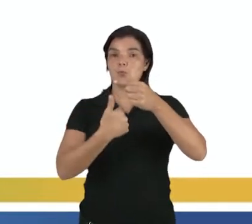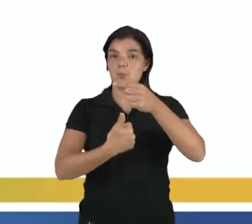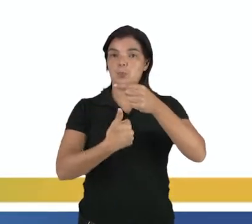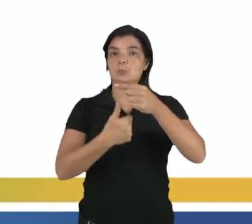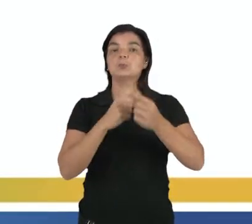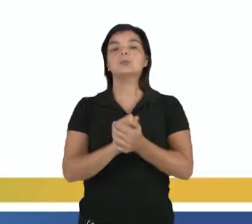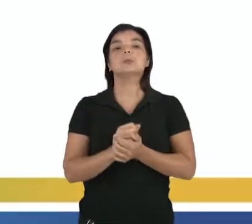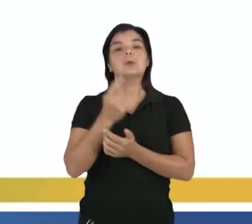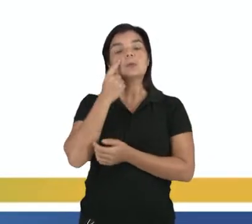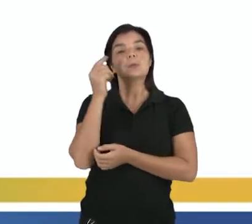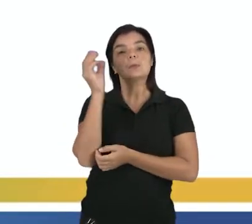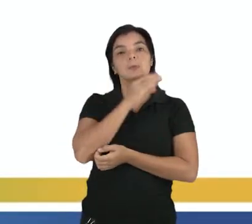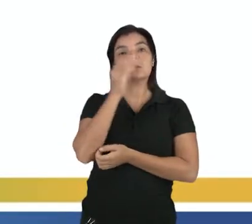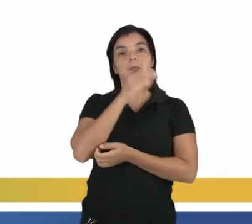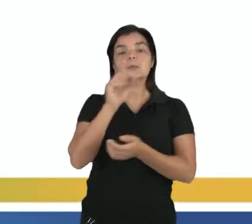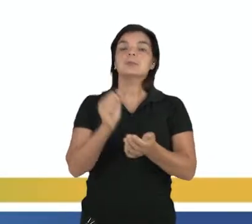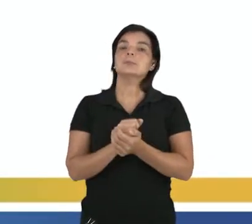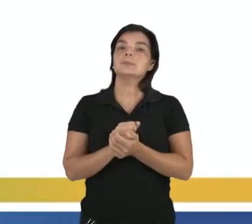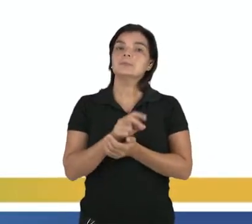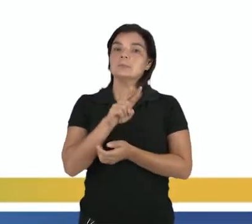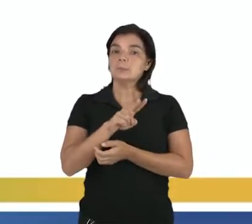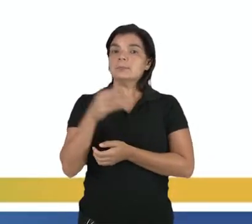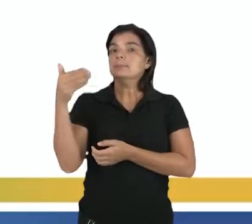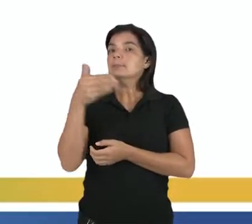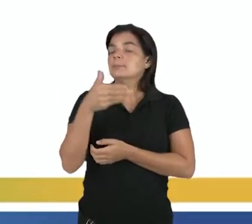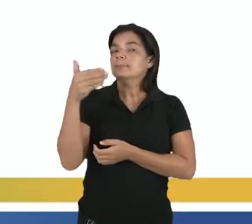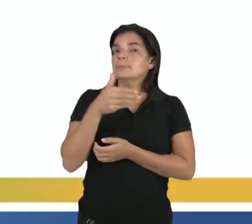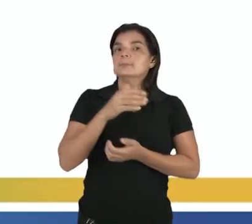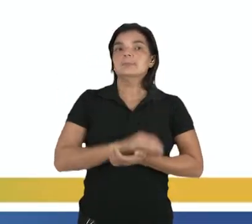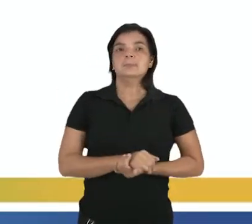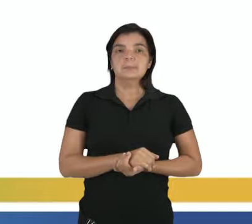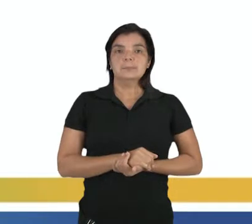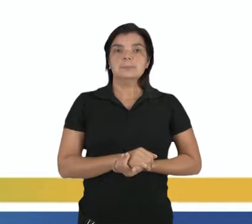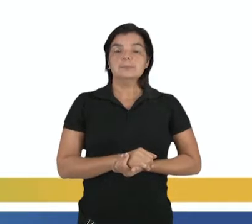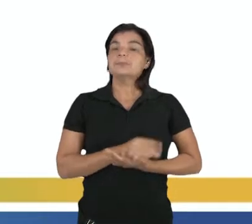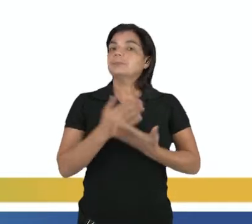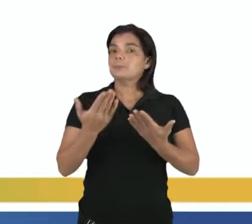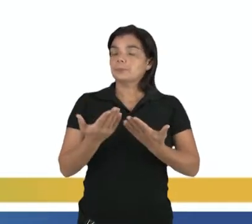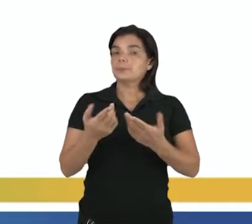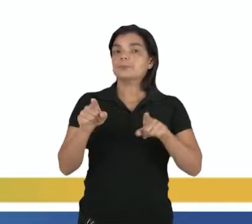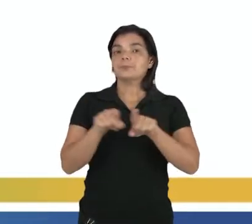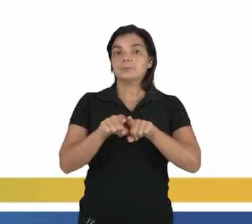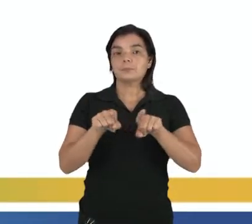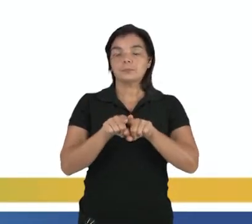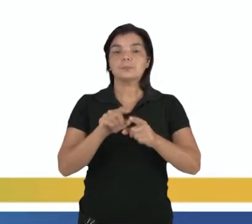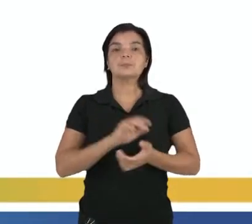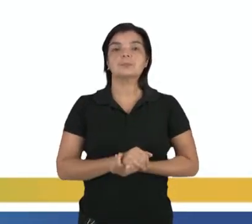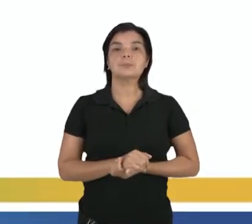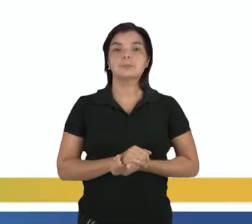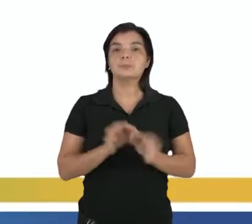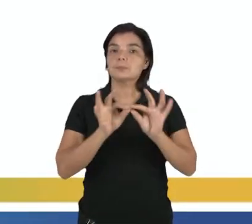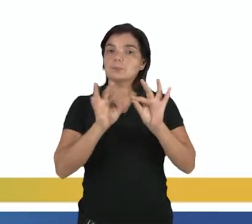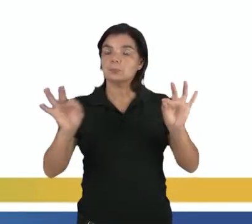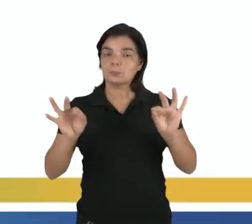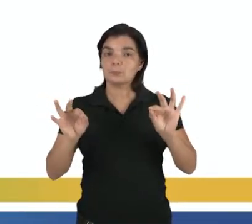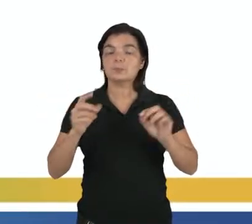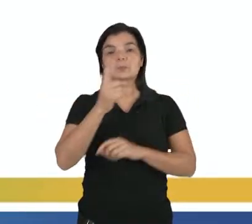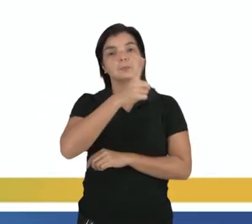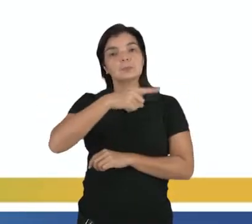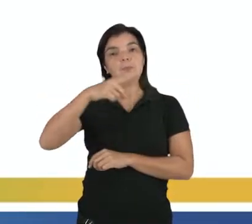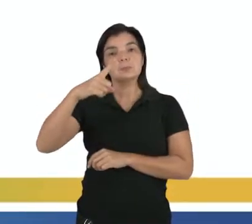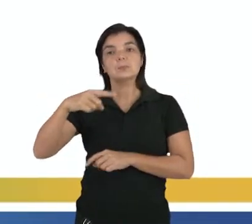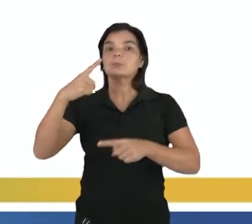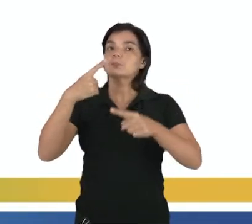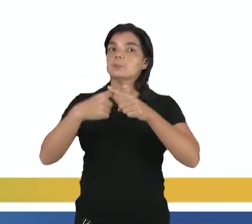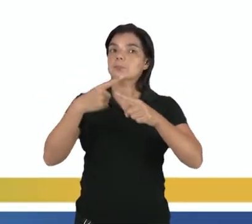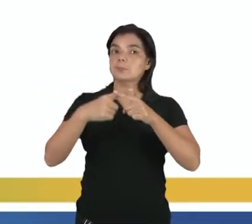aí, você pode ter a velocidade em função da frequência. Então, ela vai ser dada pelo comprimento de onda multiplicado